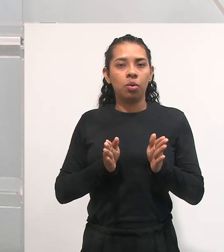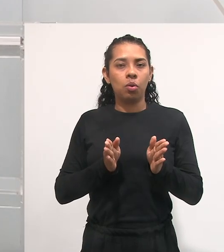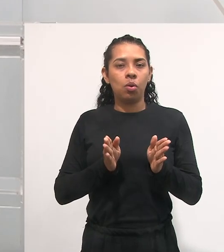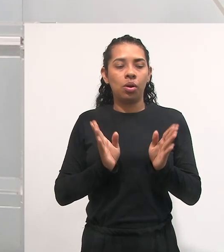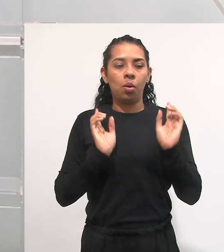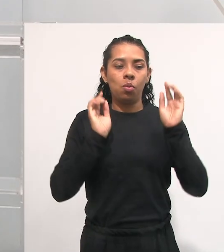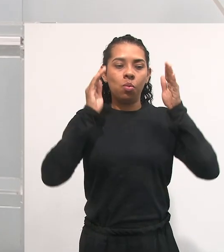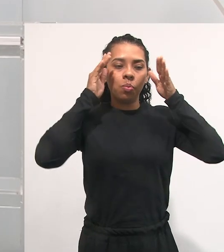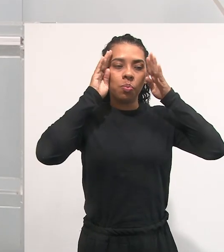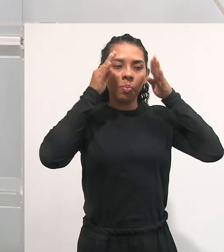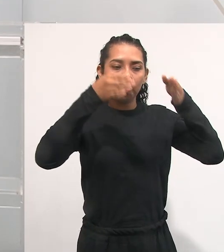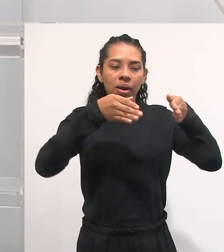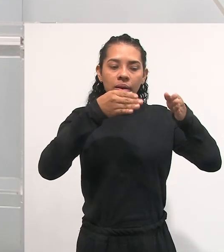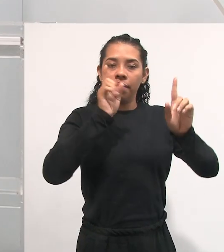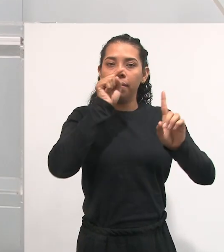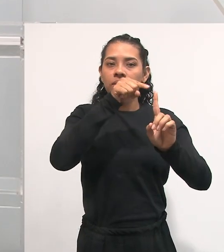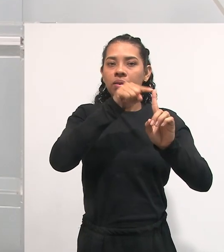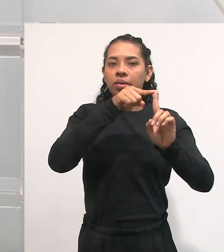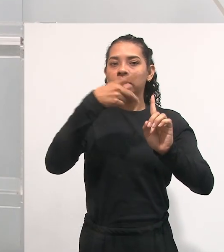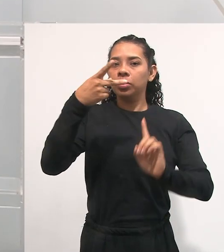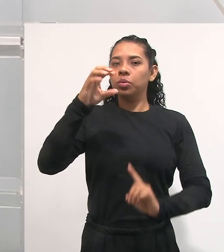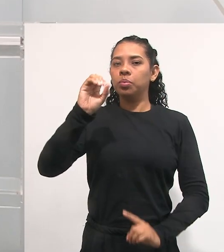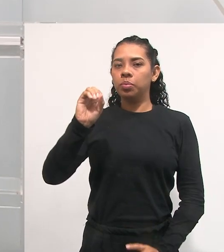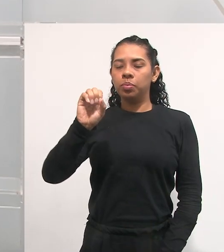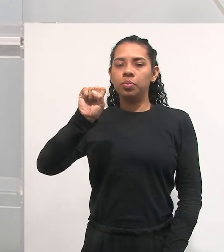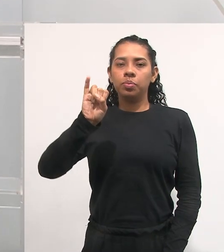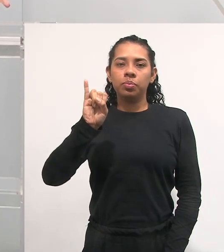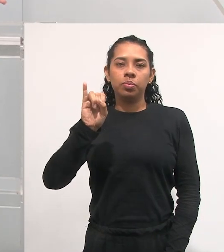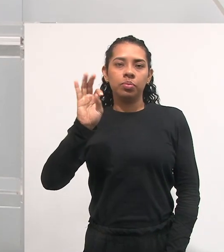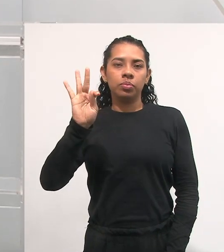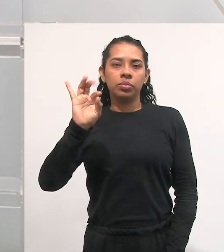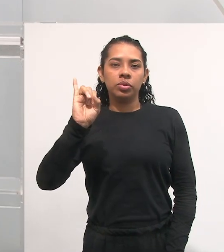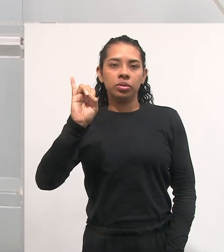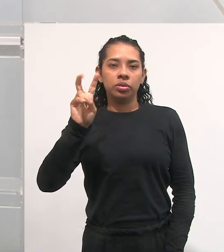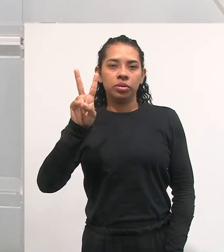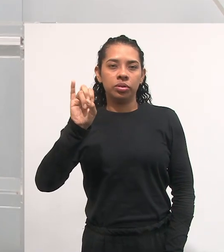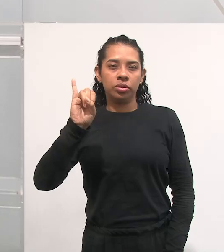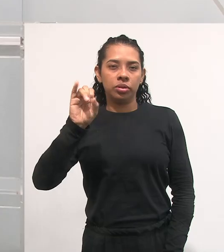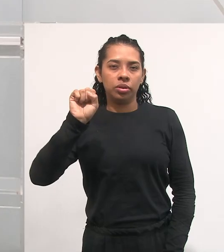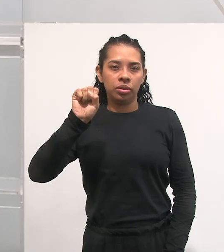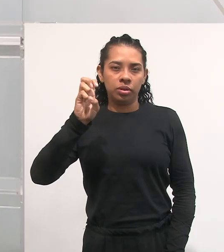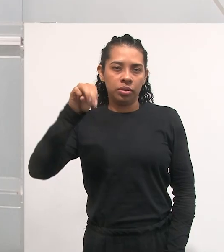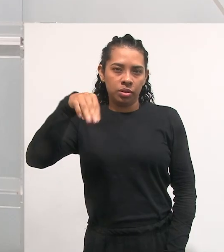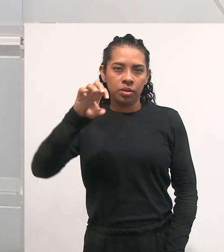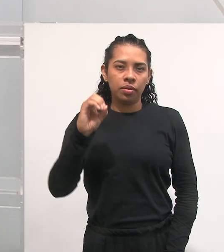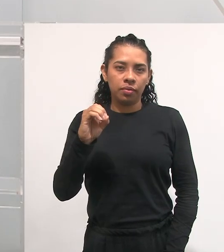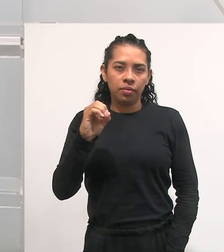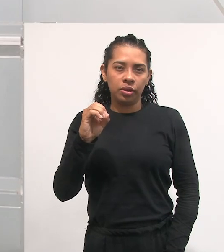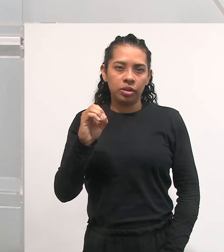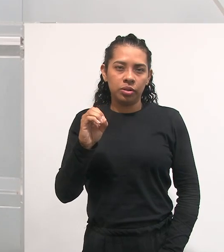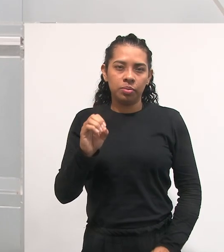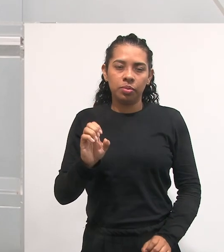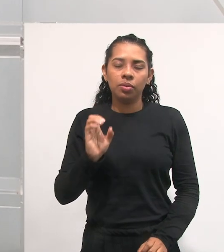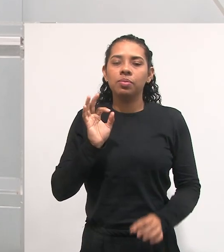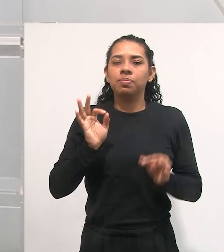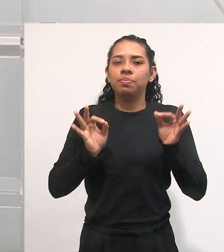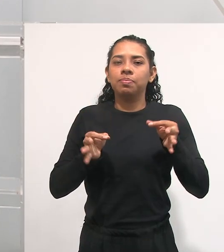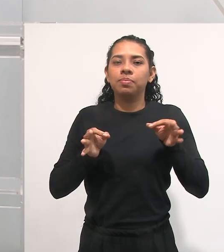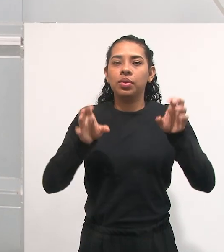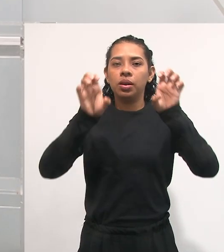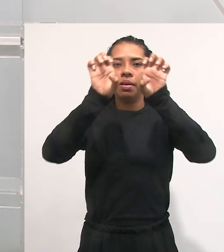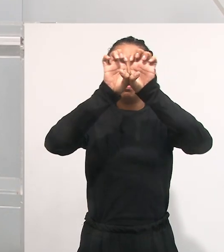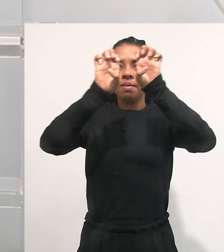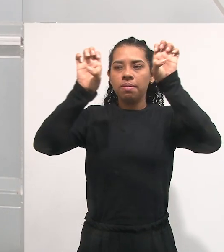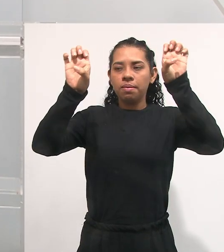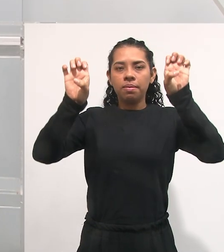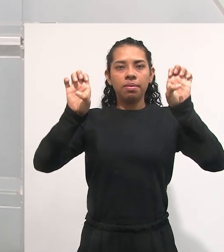literalmente. A ideia do positivismo é justamente normatizar, estruturar